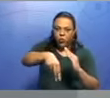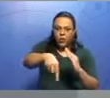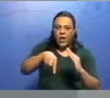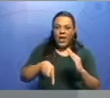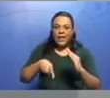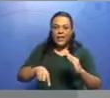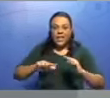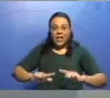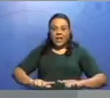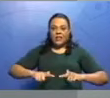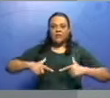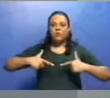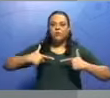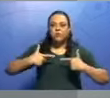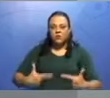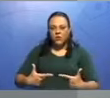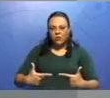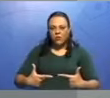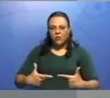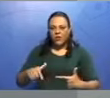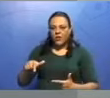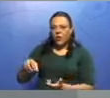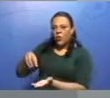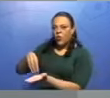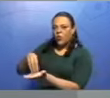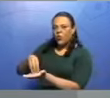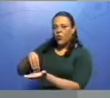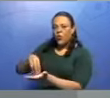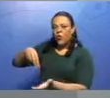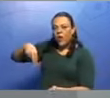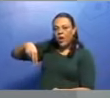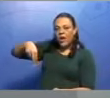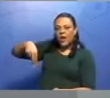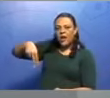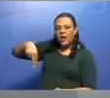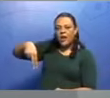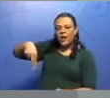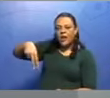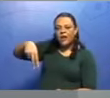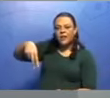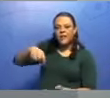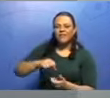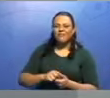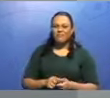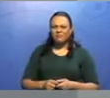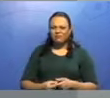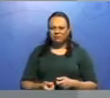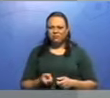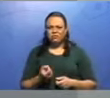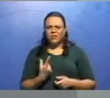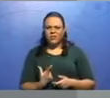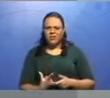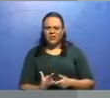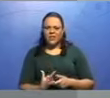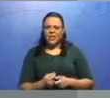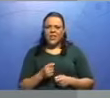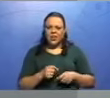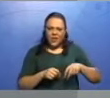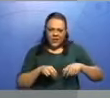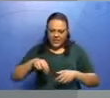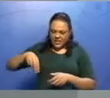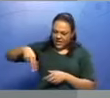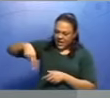E o núcleo, então, eu anda toda vez que eu tenho um verbo de ação. Ó, ele pela casa. Fica mais estranho. Então, esse anda, esse